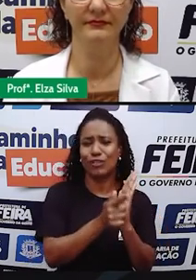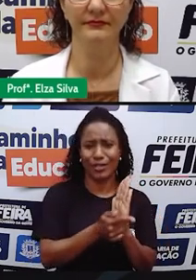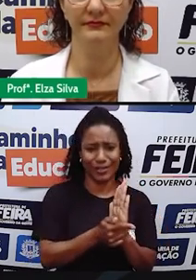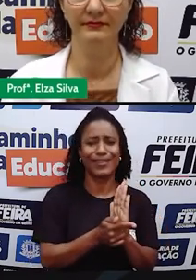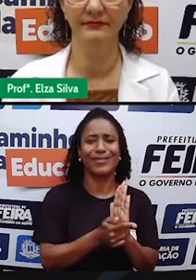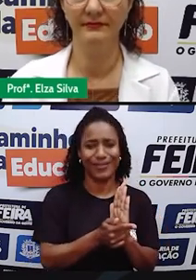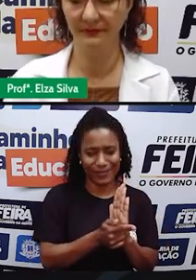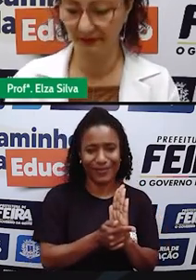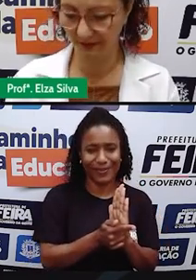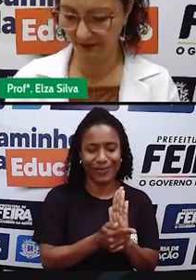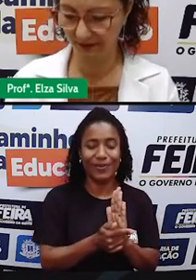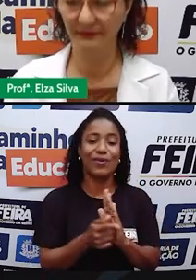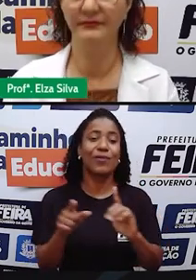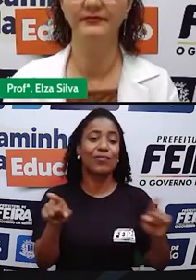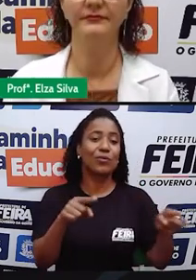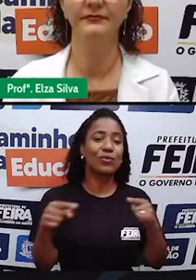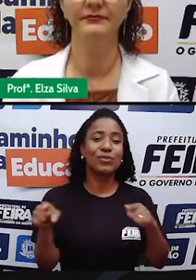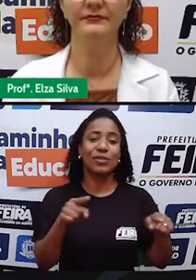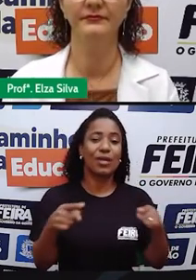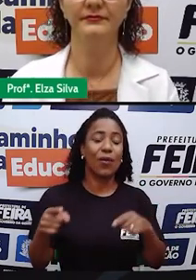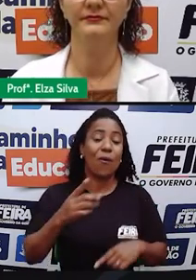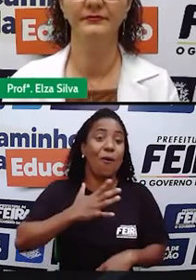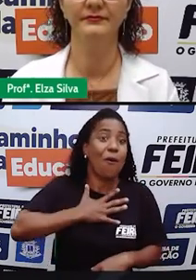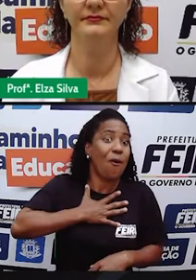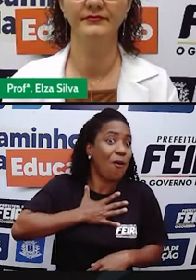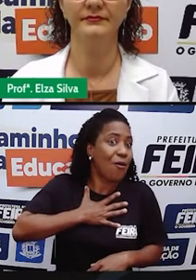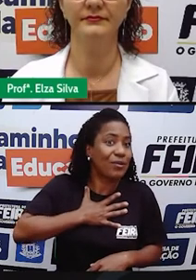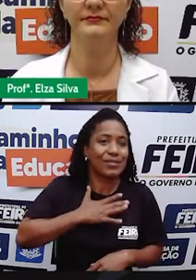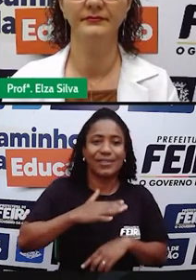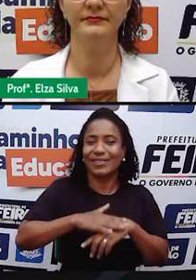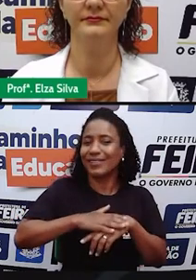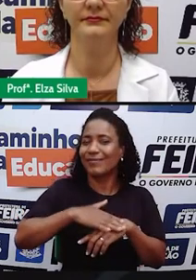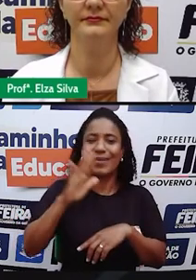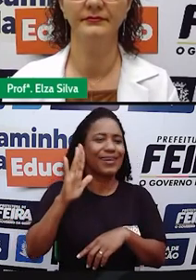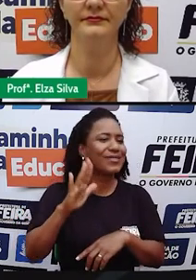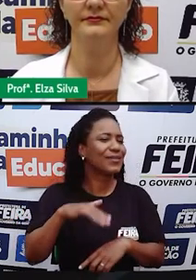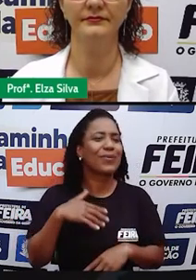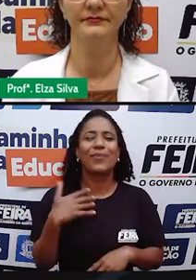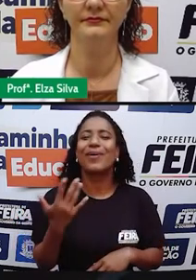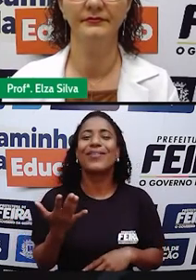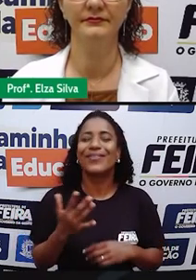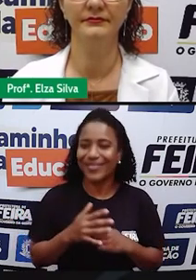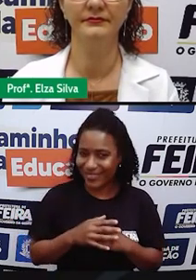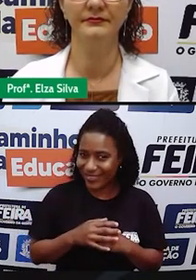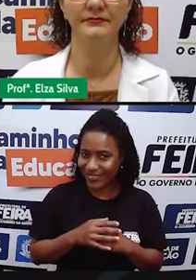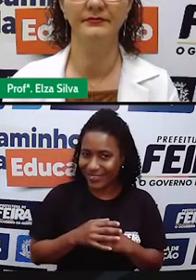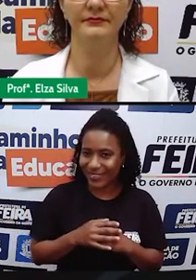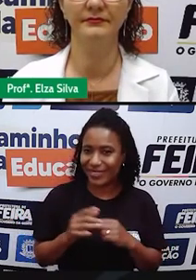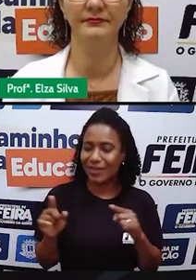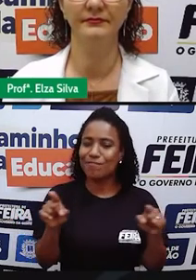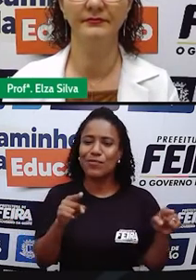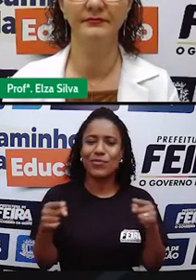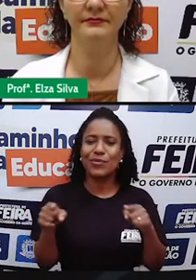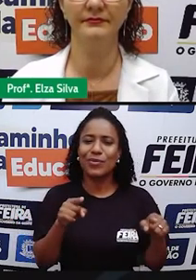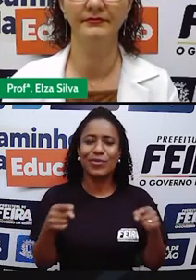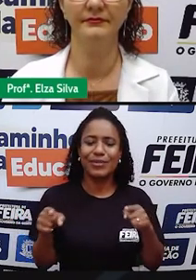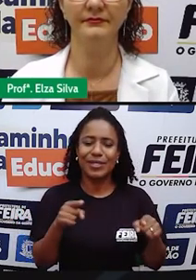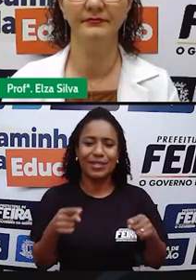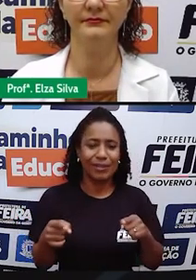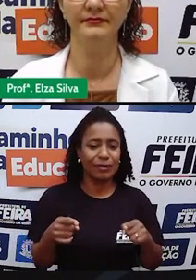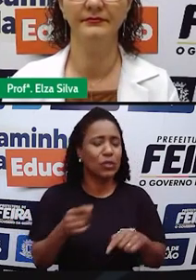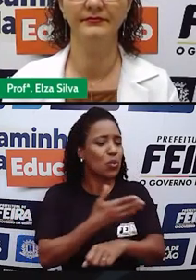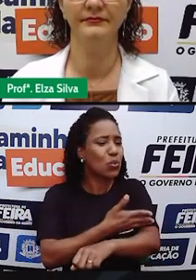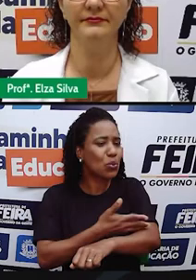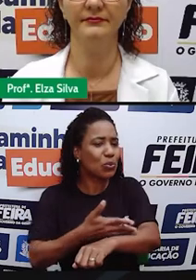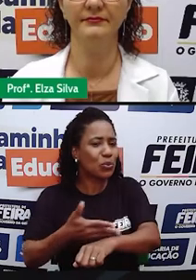musical? Pensa um pouquinho aí e tenta lembrar das músicas que você tem costume de ouvir e outras